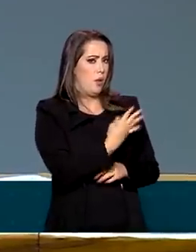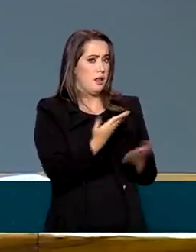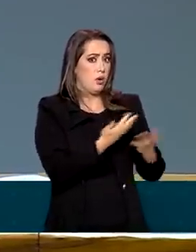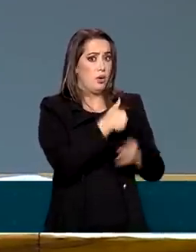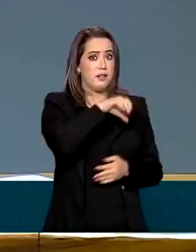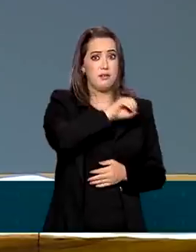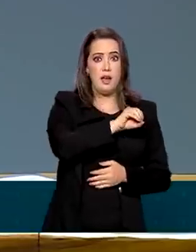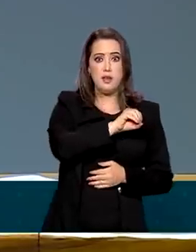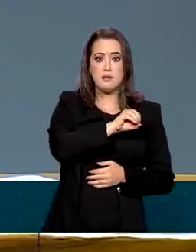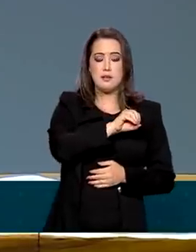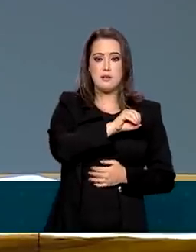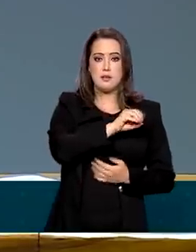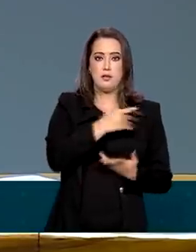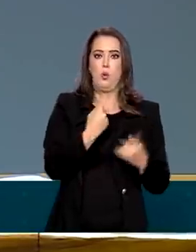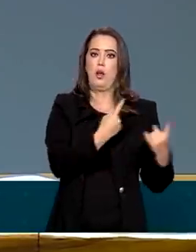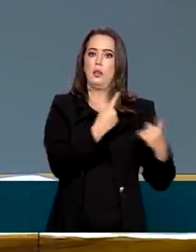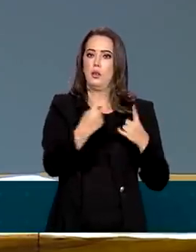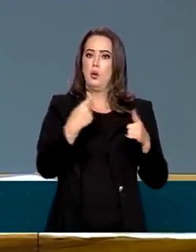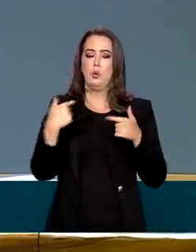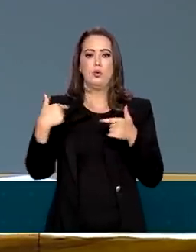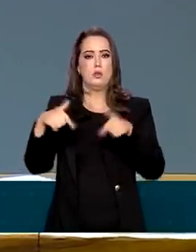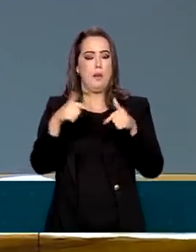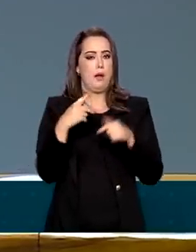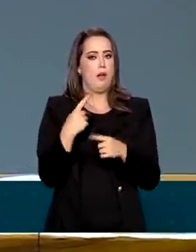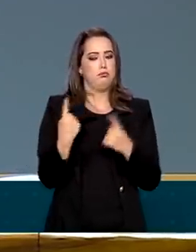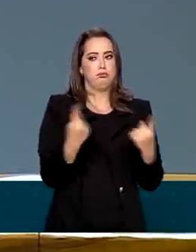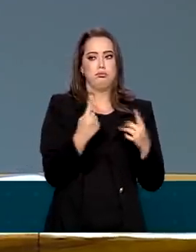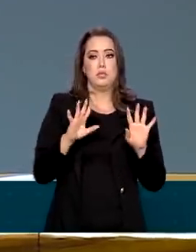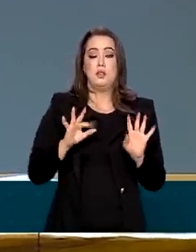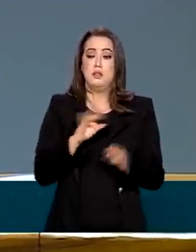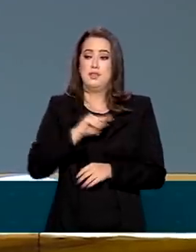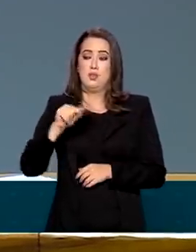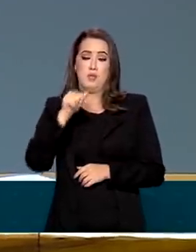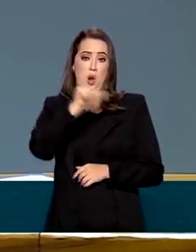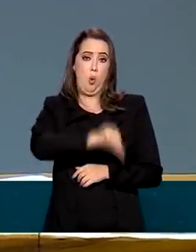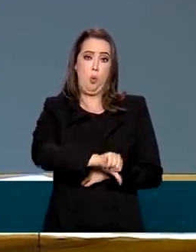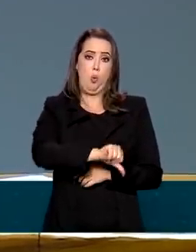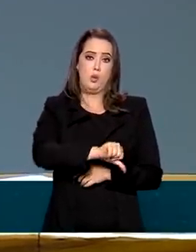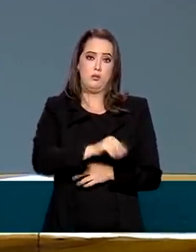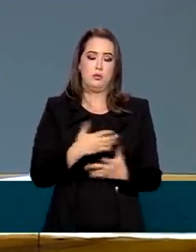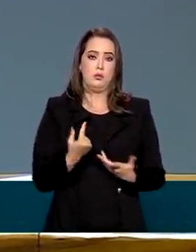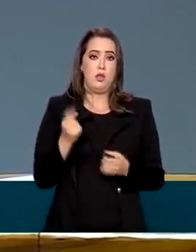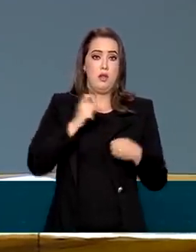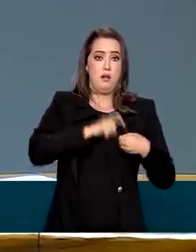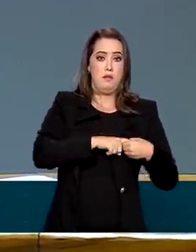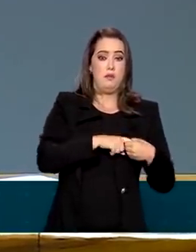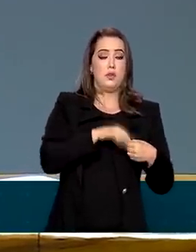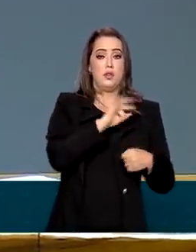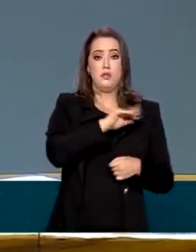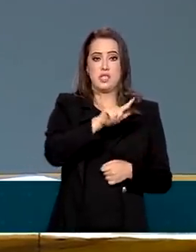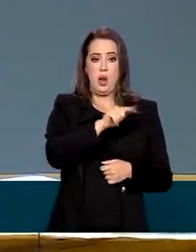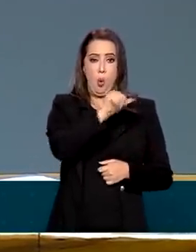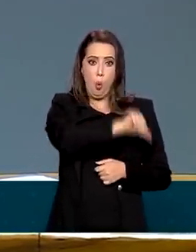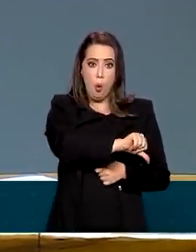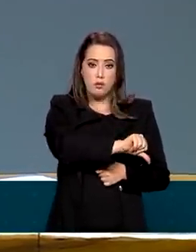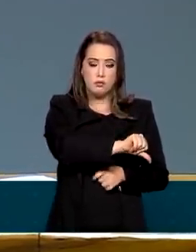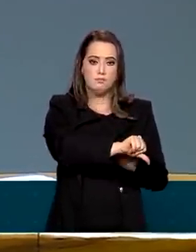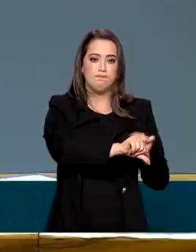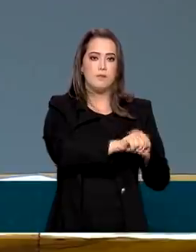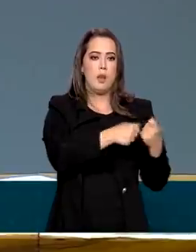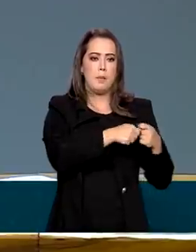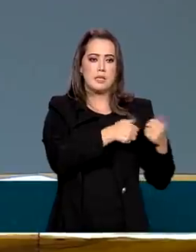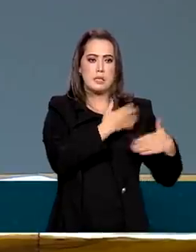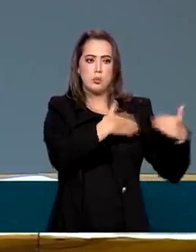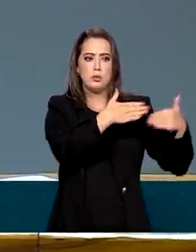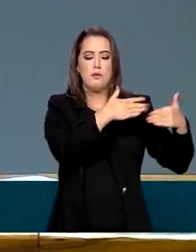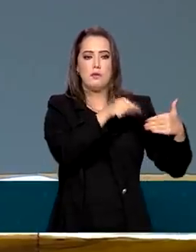Então, cada um tem que fazer o seu trabalho. Se o fiscal piorou um pouco, eu voltei, o fiscal piorou um pouco, tem que correr um